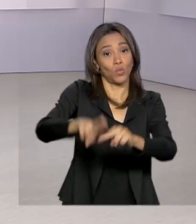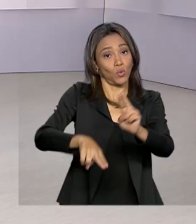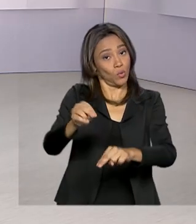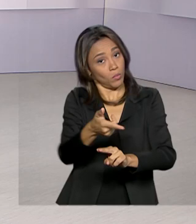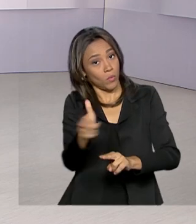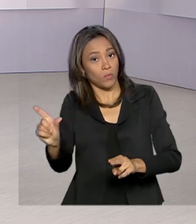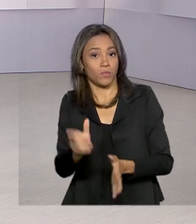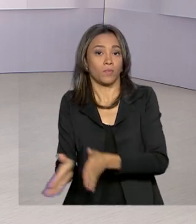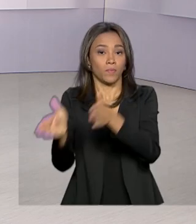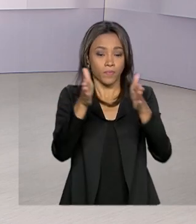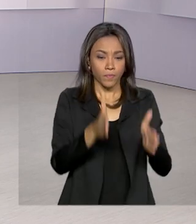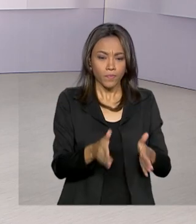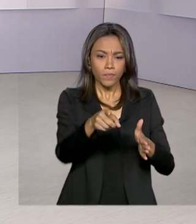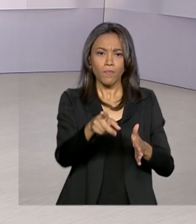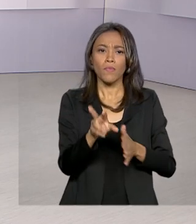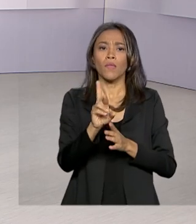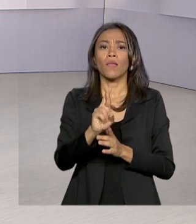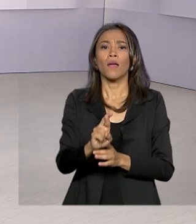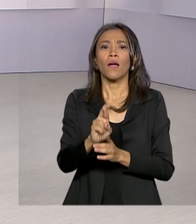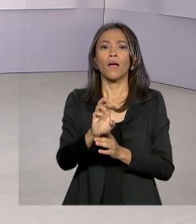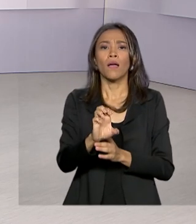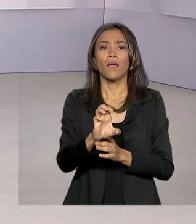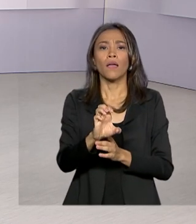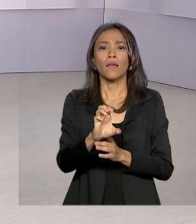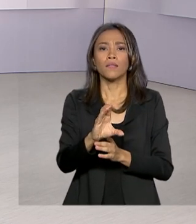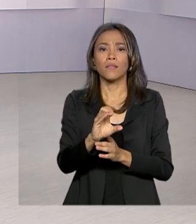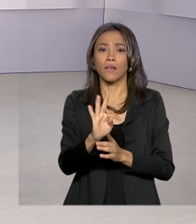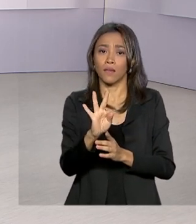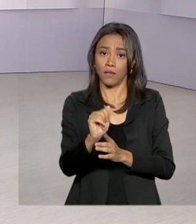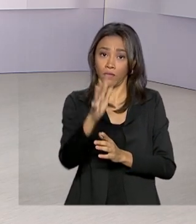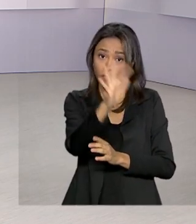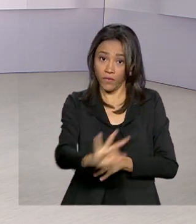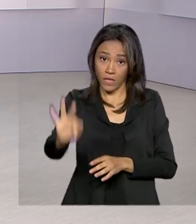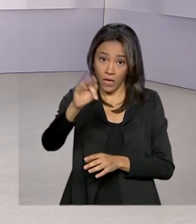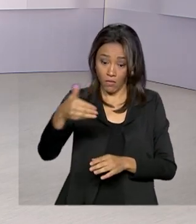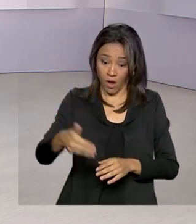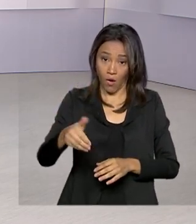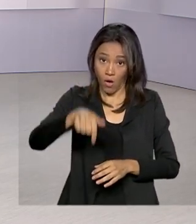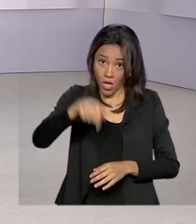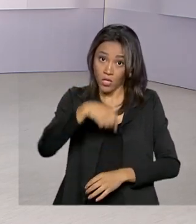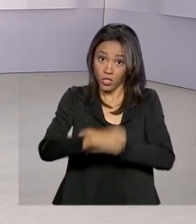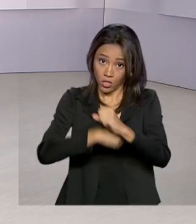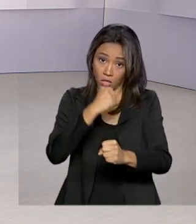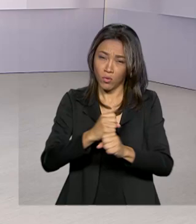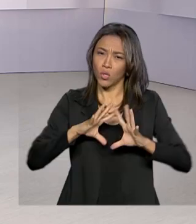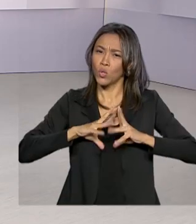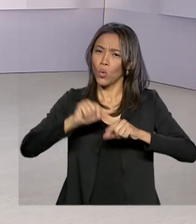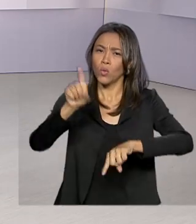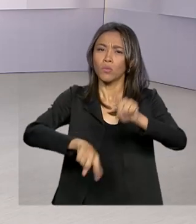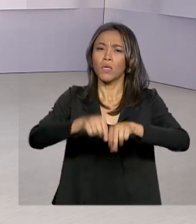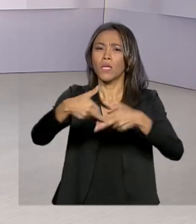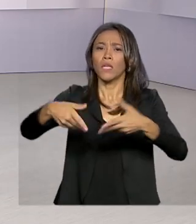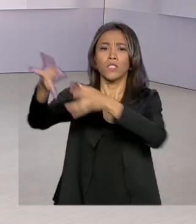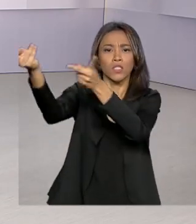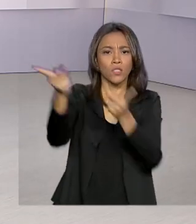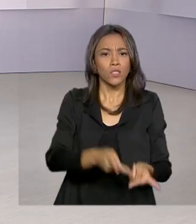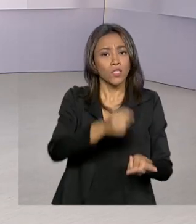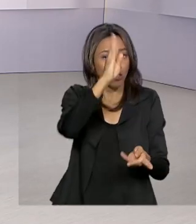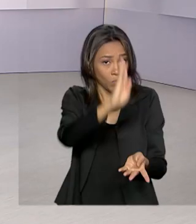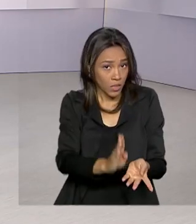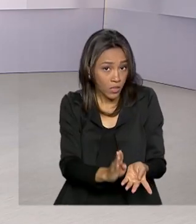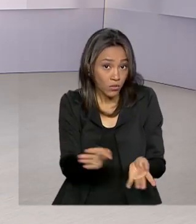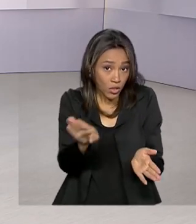A Receita Federal passou a exigir este ano, agora de 2020, que todas as remessas internacionais que chegam ao Brasil